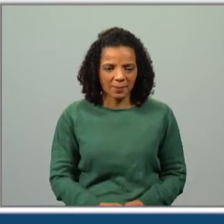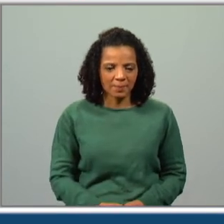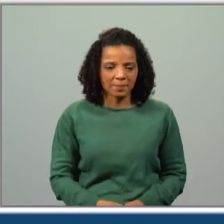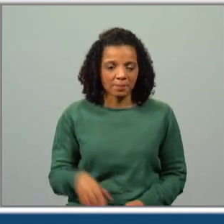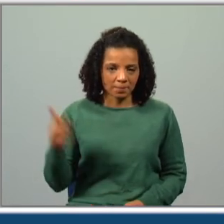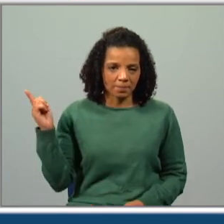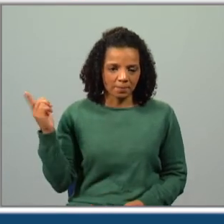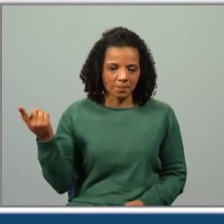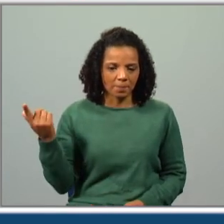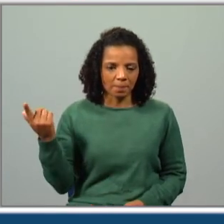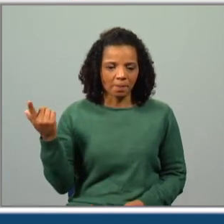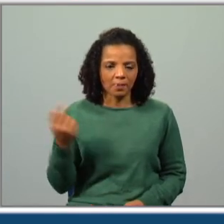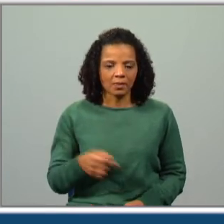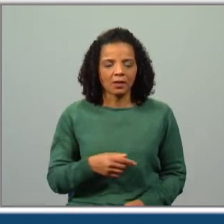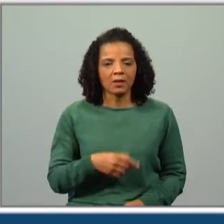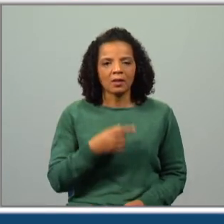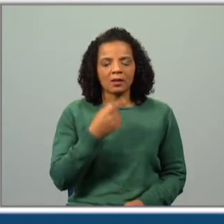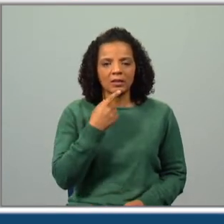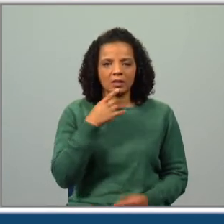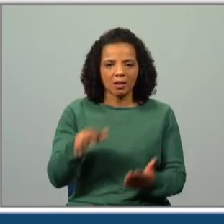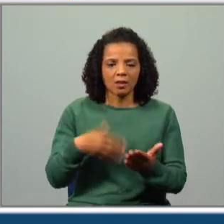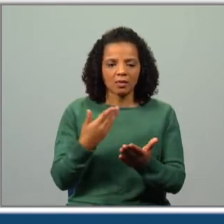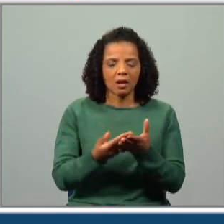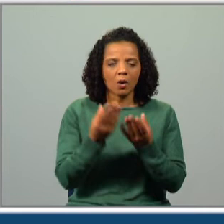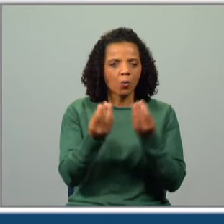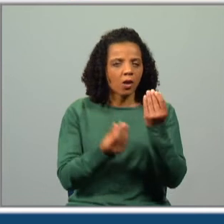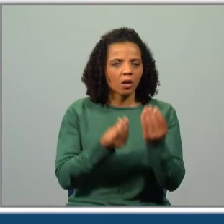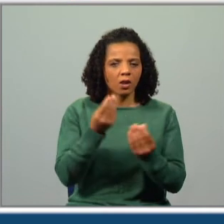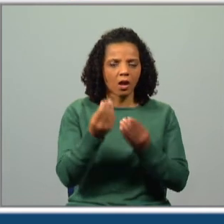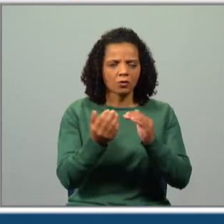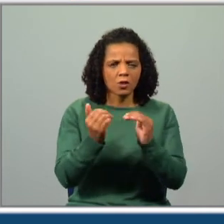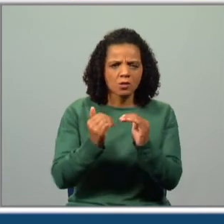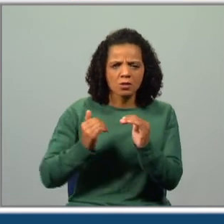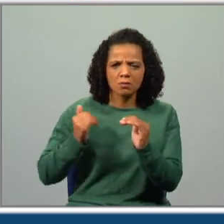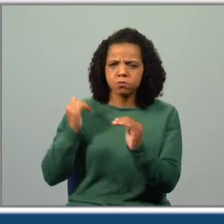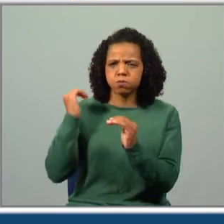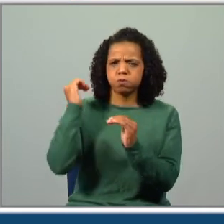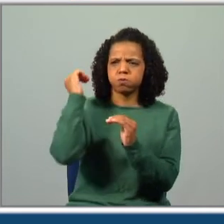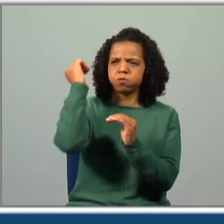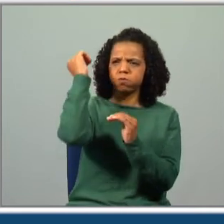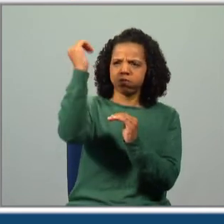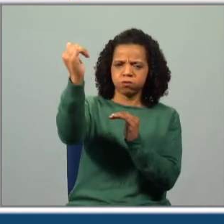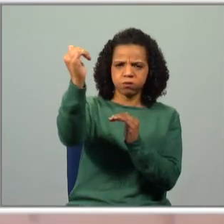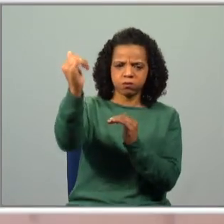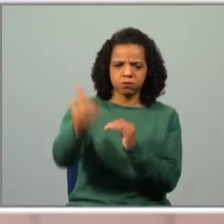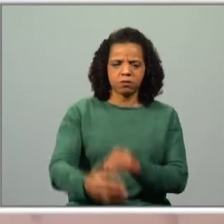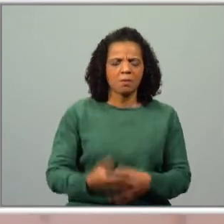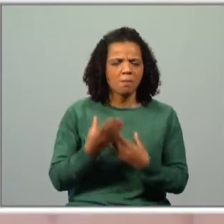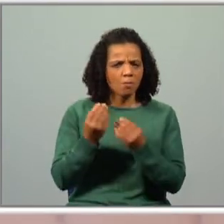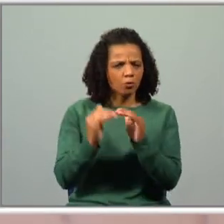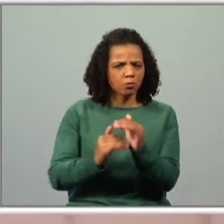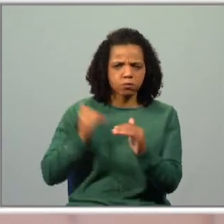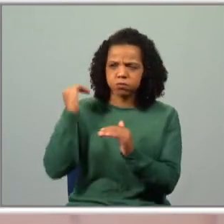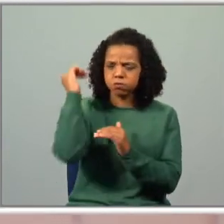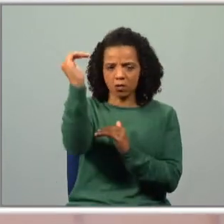Grau superlativo absoluto atribui qualidades em grau muito elevado. Muito